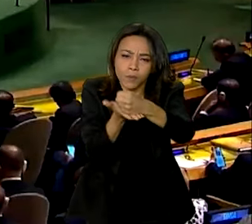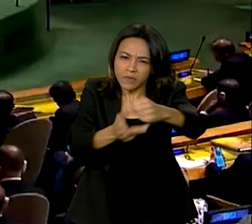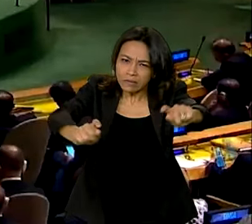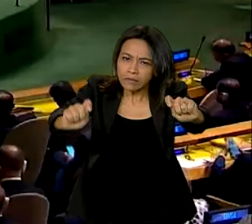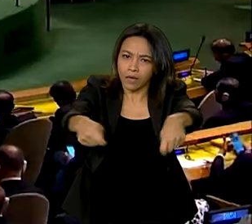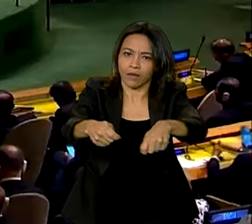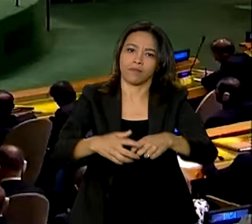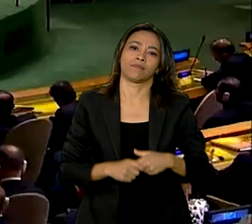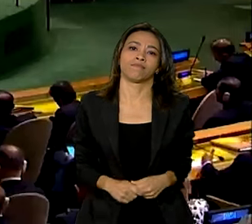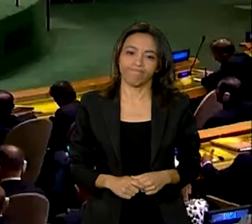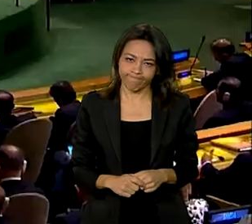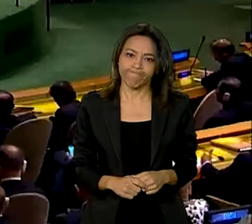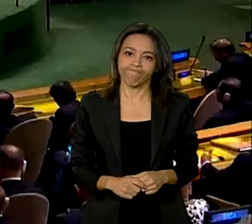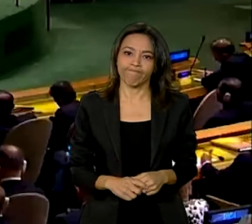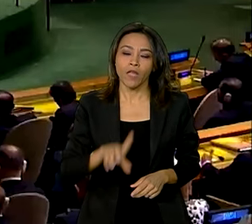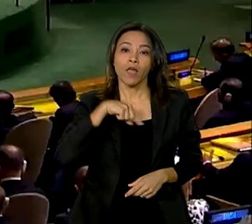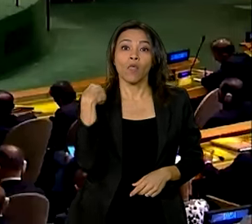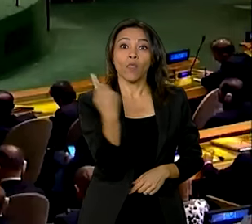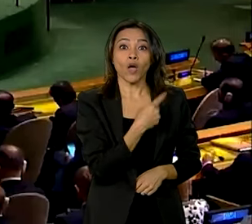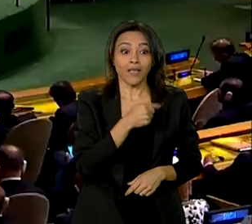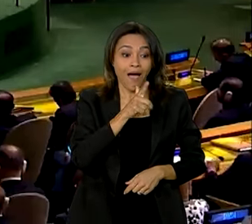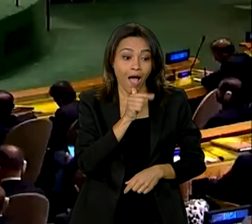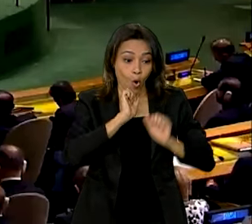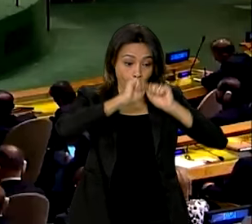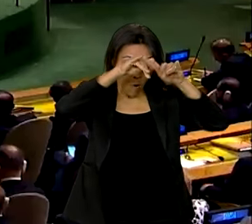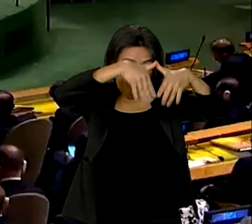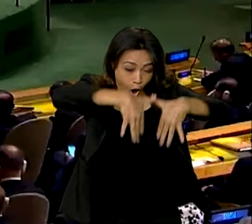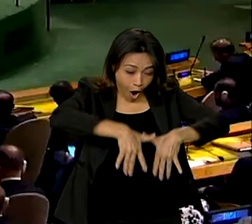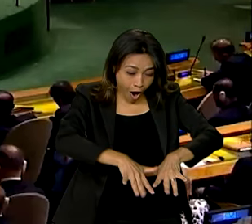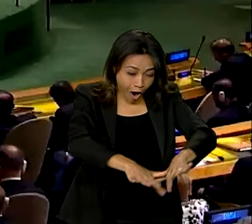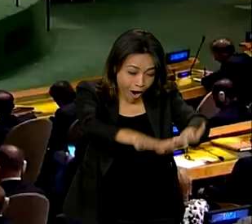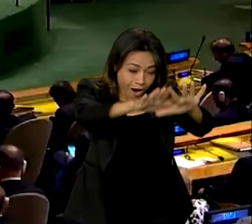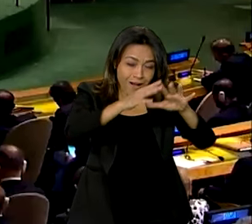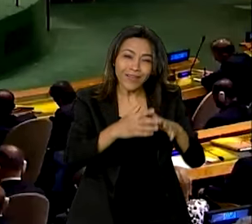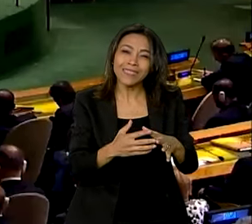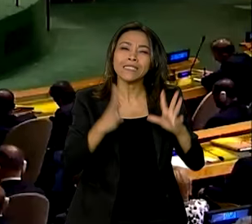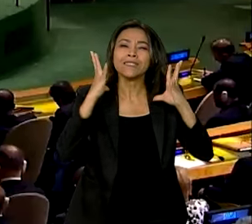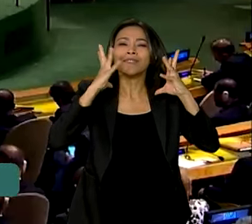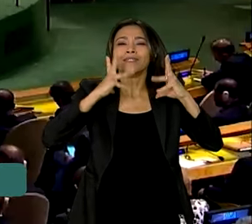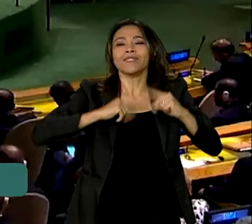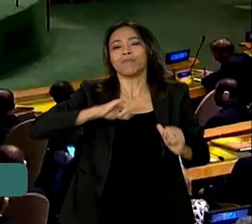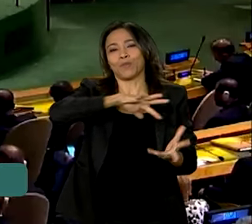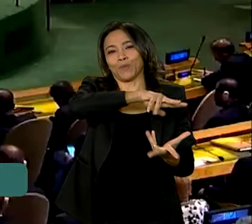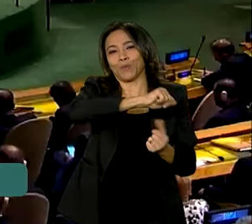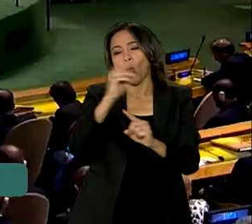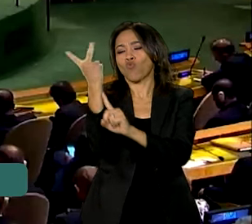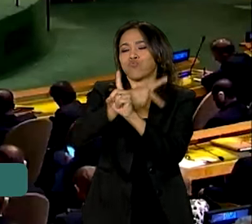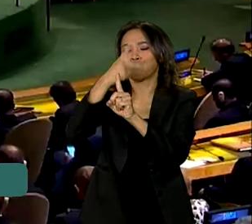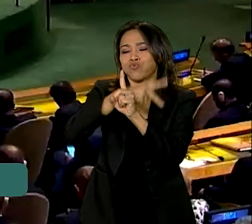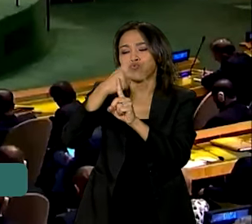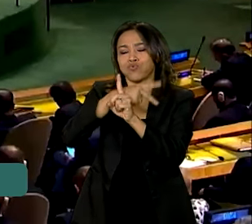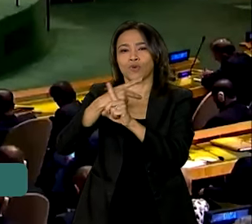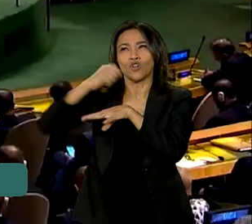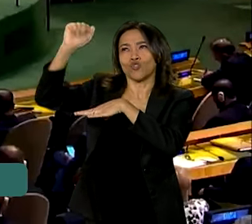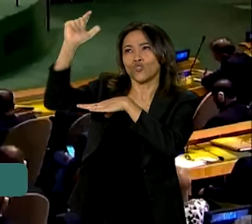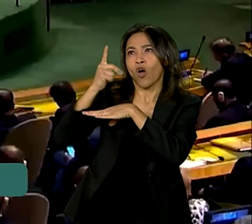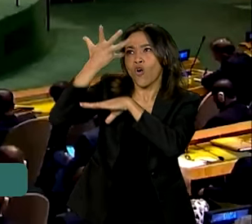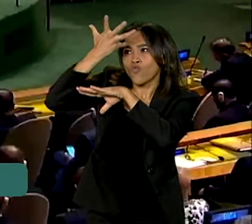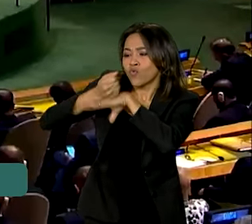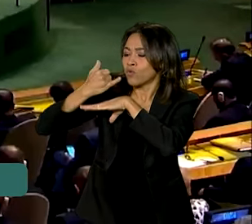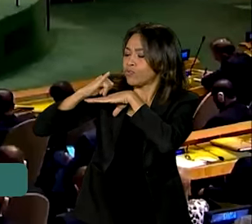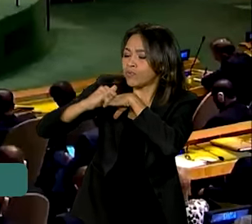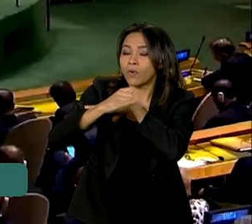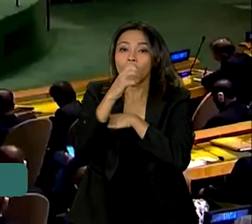possível. Nossa matriz já é uma das mais limpas do mundo. 87% da nossa